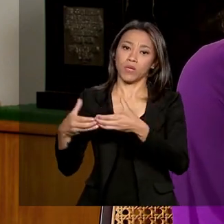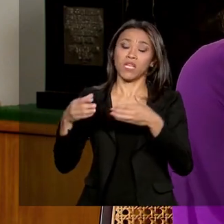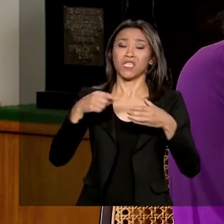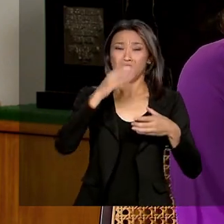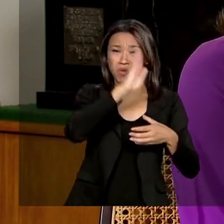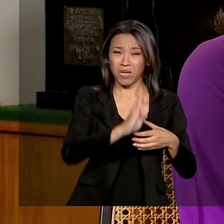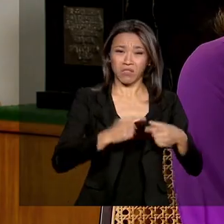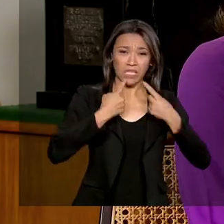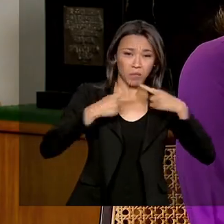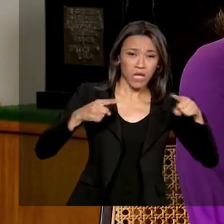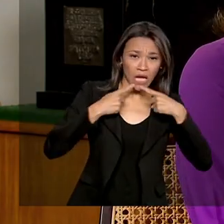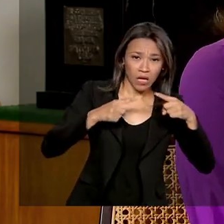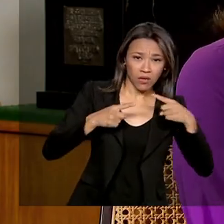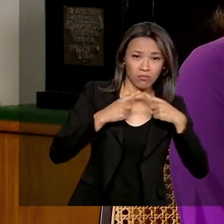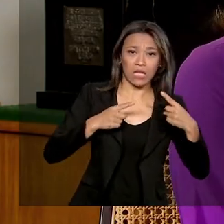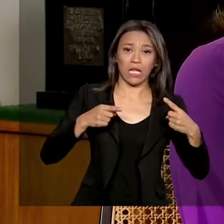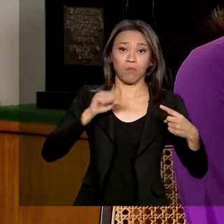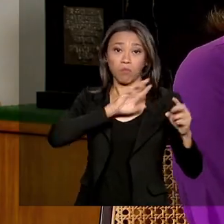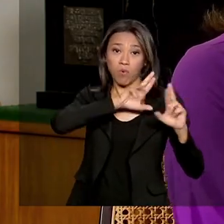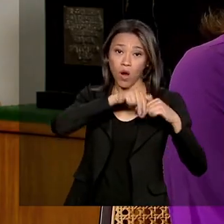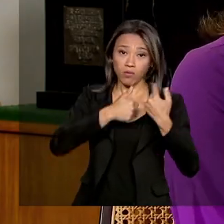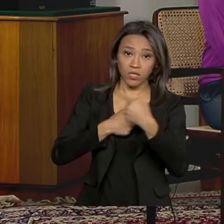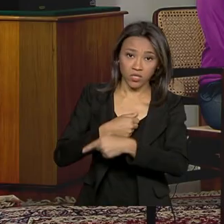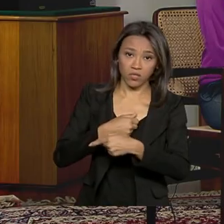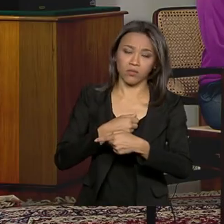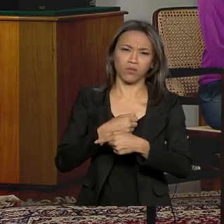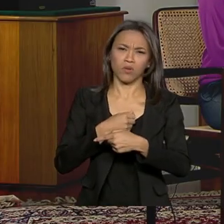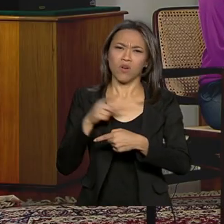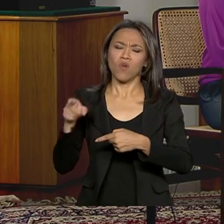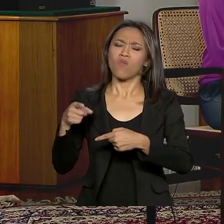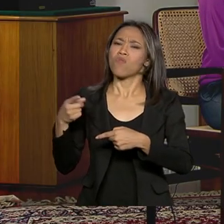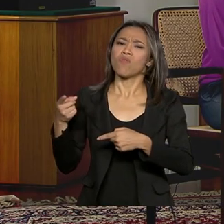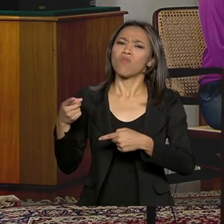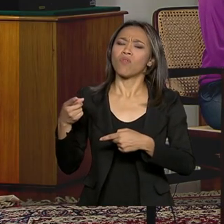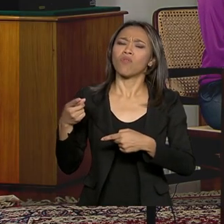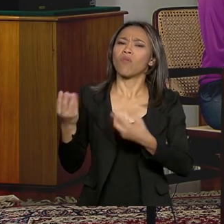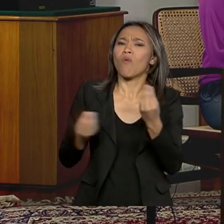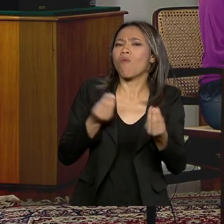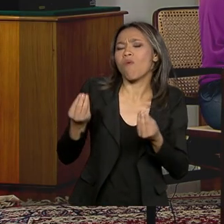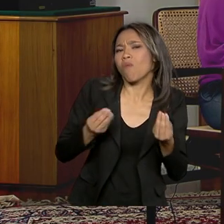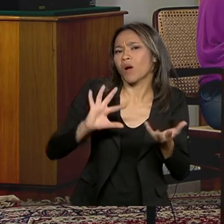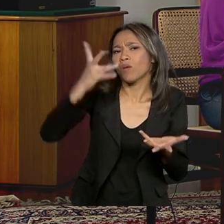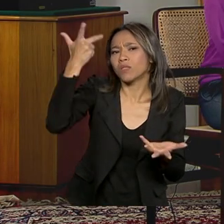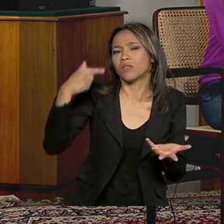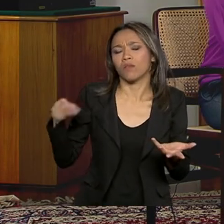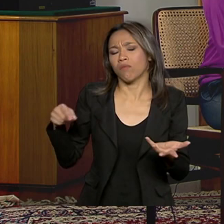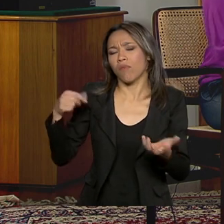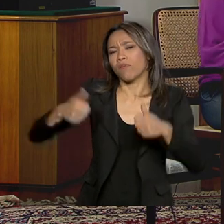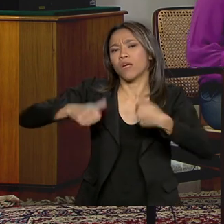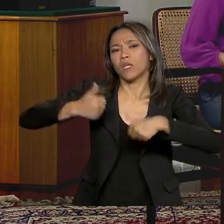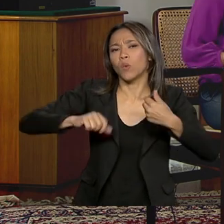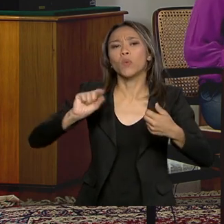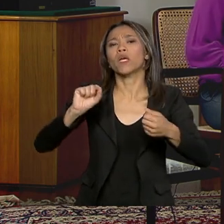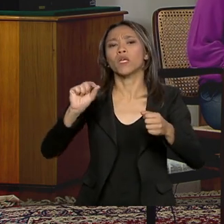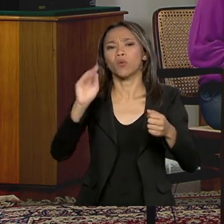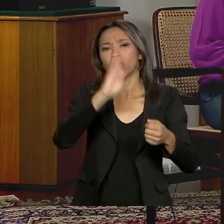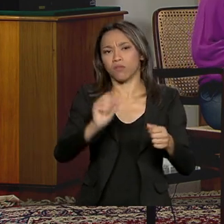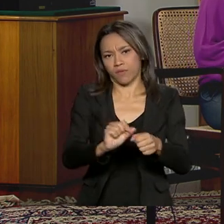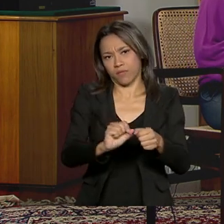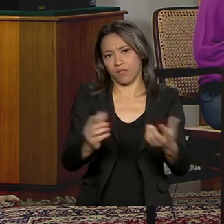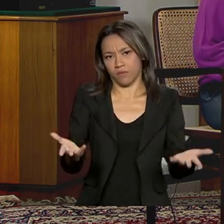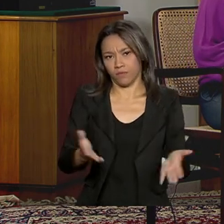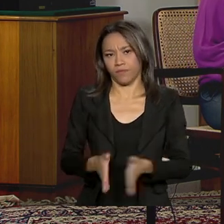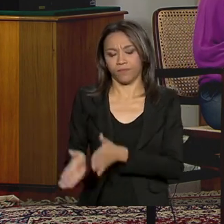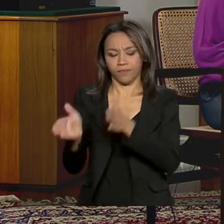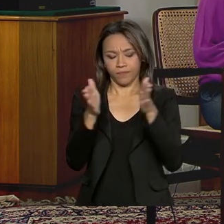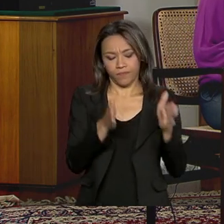avalia de que forma? Esse governo entra? Deixou a bola cair? Como dizem os críticos ou não? Como é o senhor avalia isso? O que o Brasil está fazendo nesse ponto? Não, não. Isso